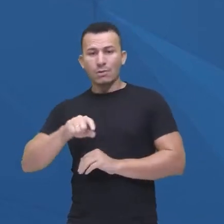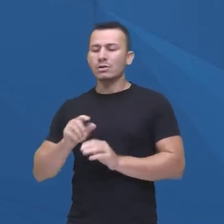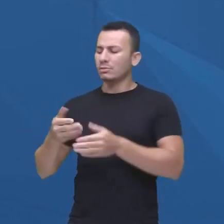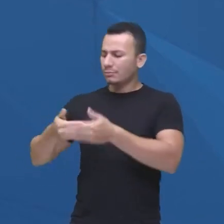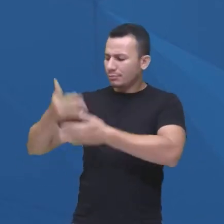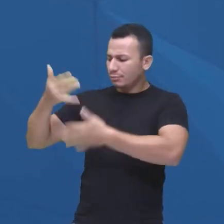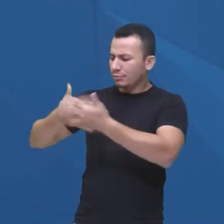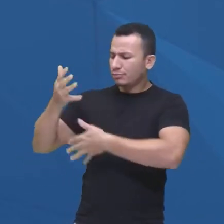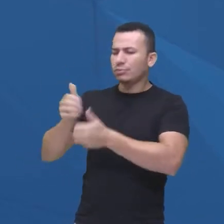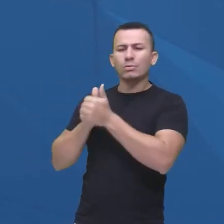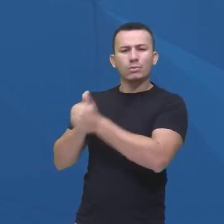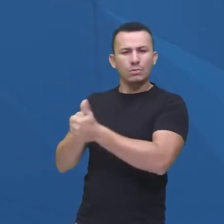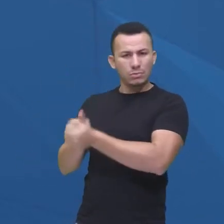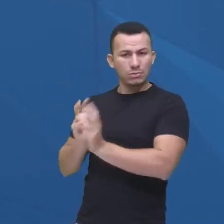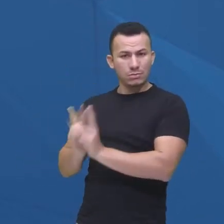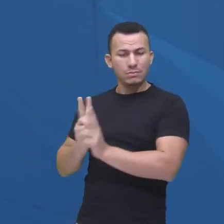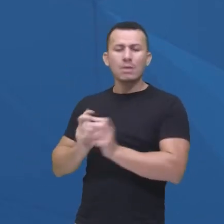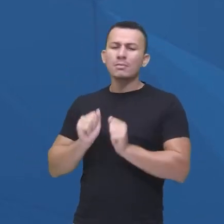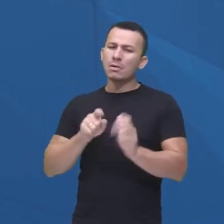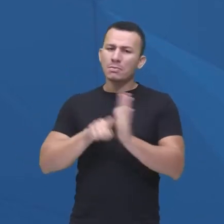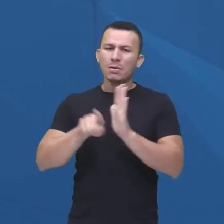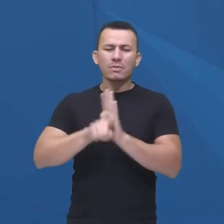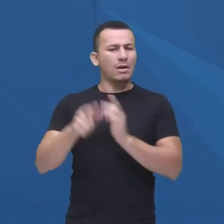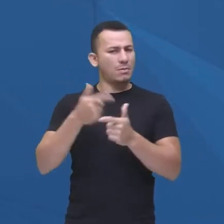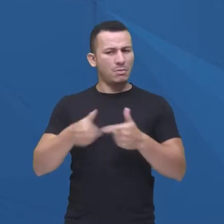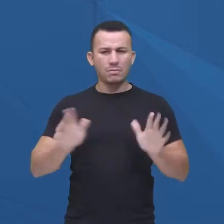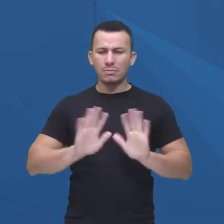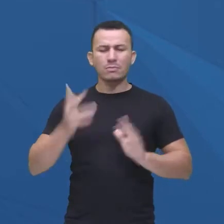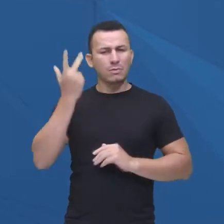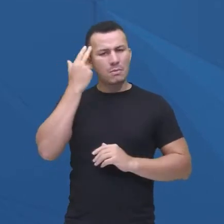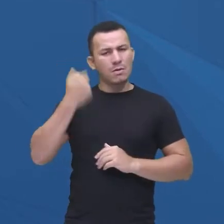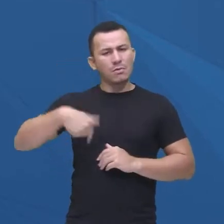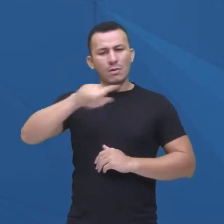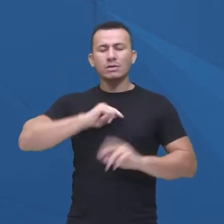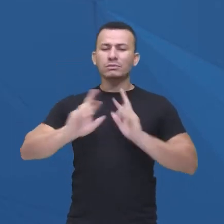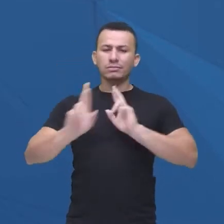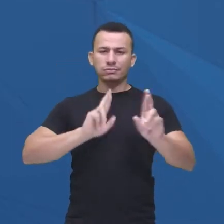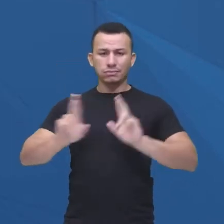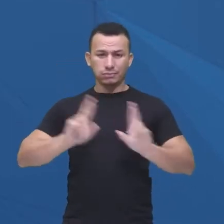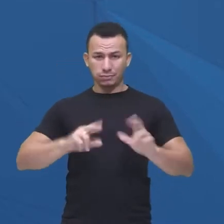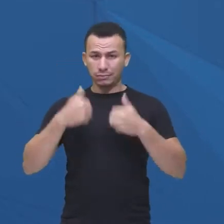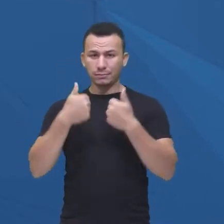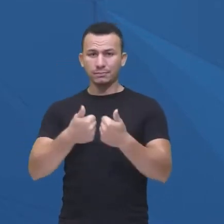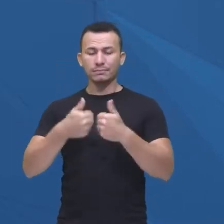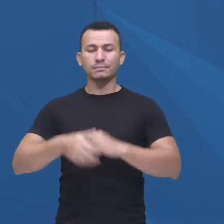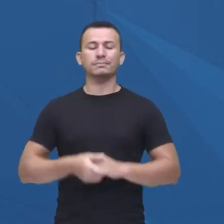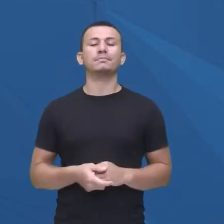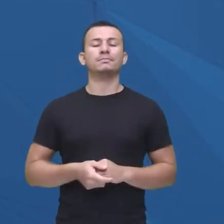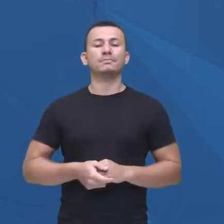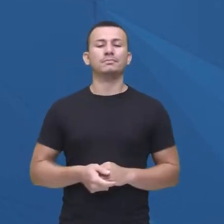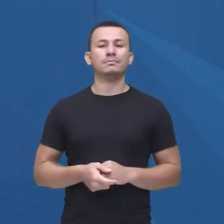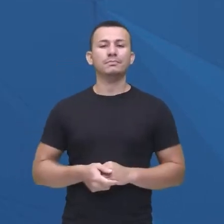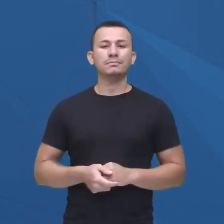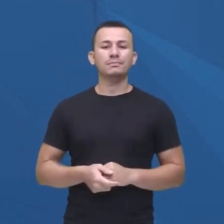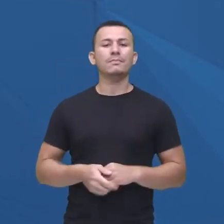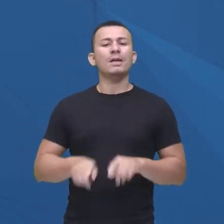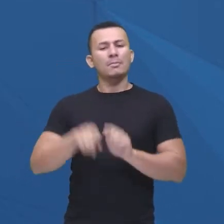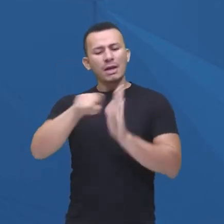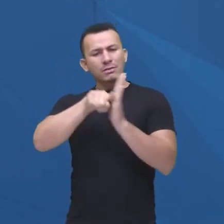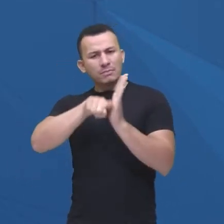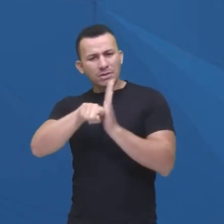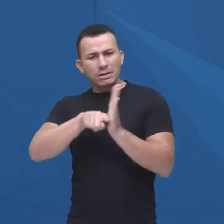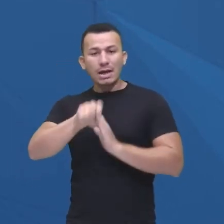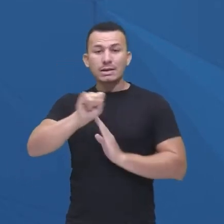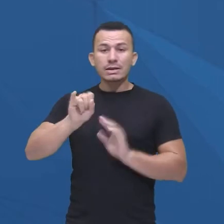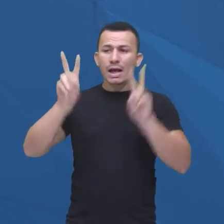pergunta que não tem problema nenhum, a gente vai tentar responder na medida do possível, tá bom? E pesquisar sempre mais. Gostou do tema,